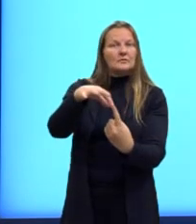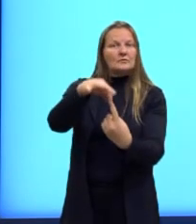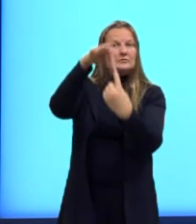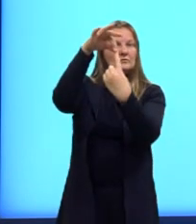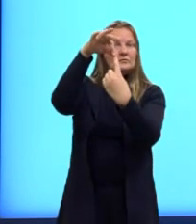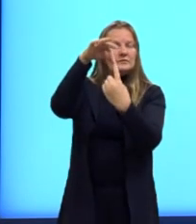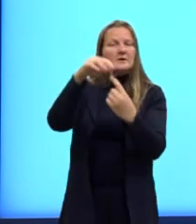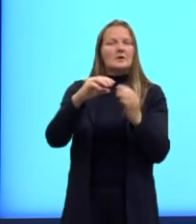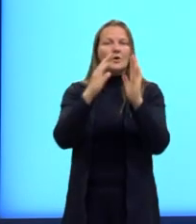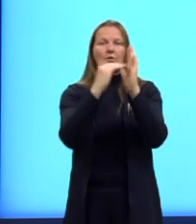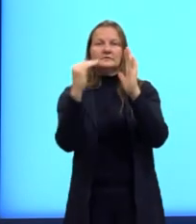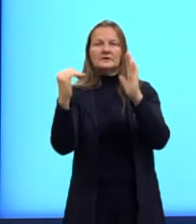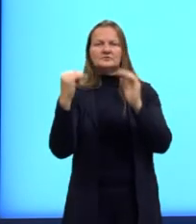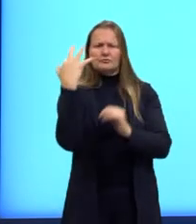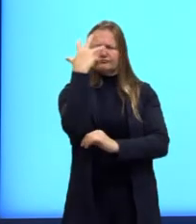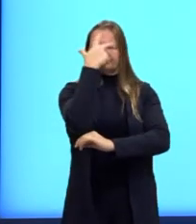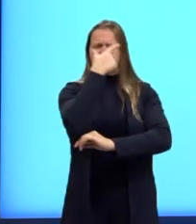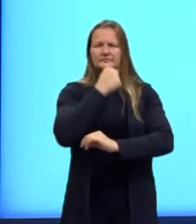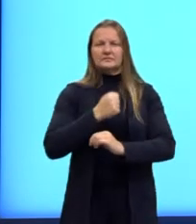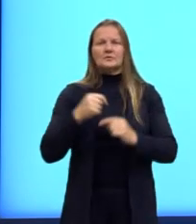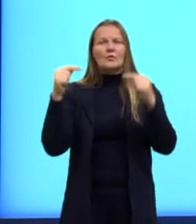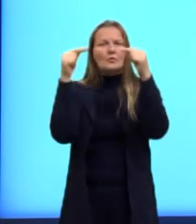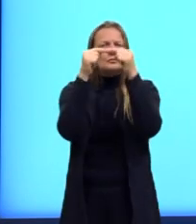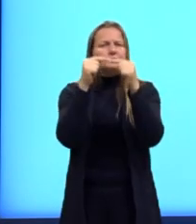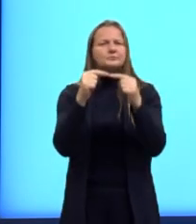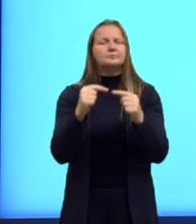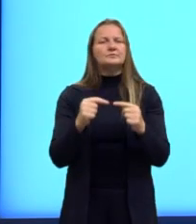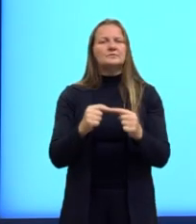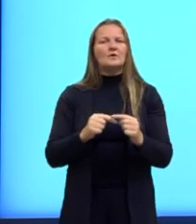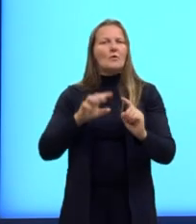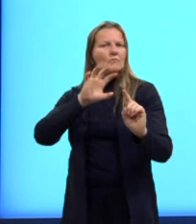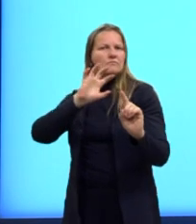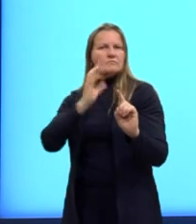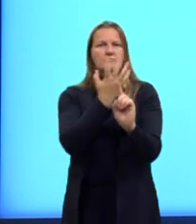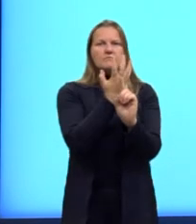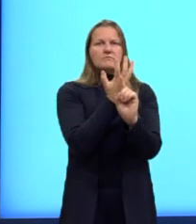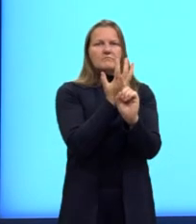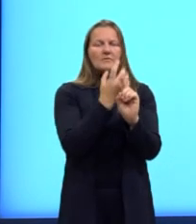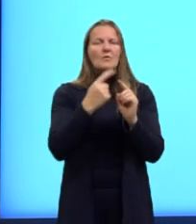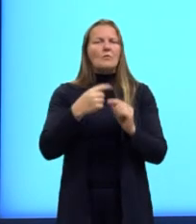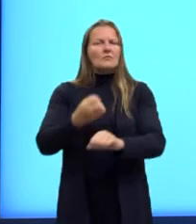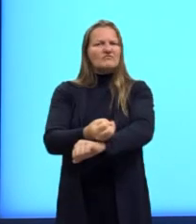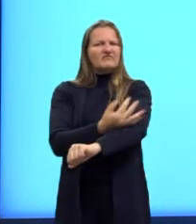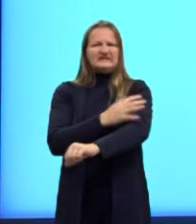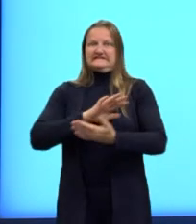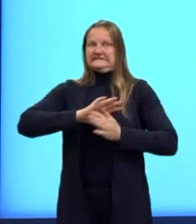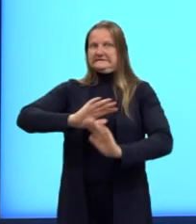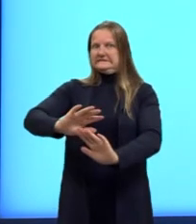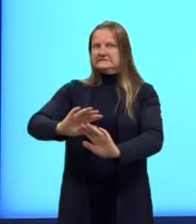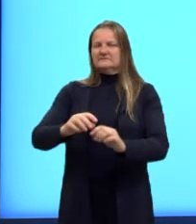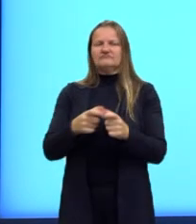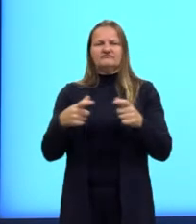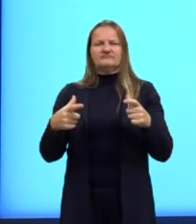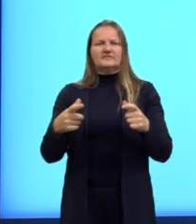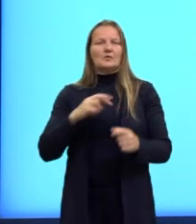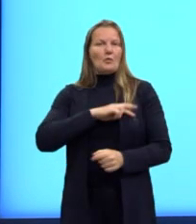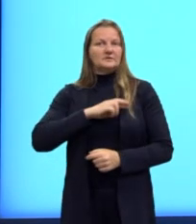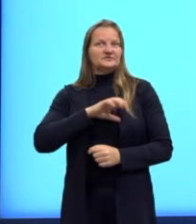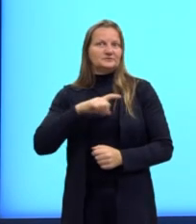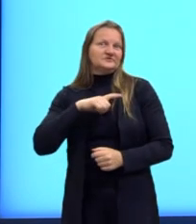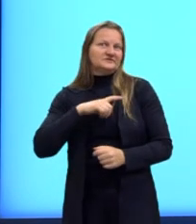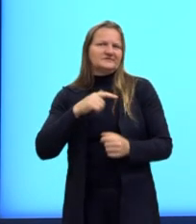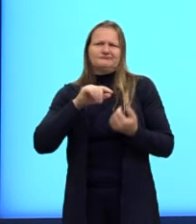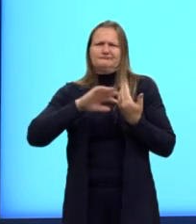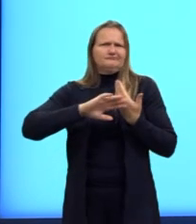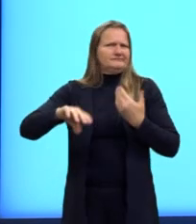Então, aquilo que é belo. Objetividade, que é essa oposição ao sentimentalismo exagerado apresentado no romantismo.